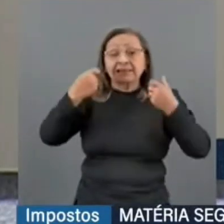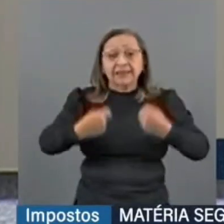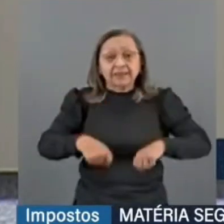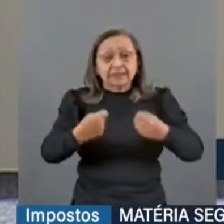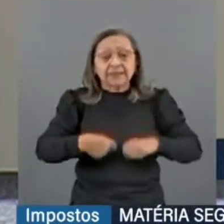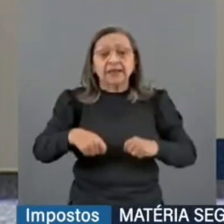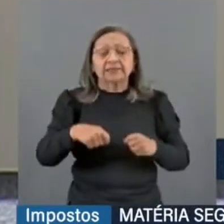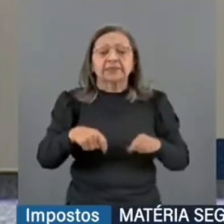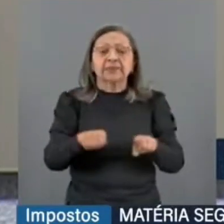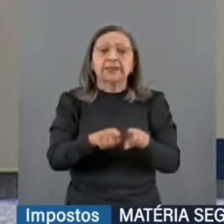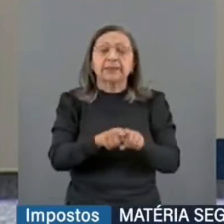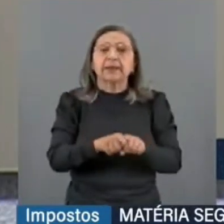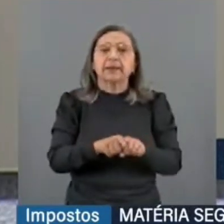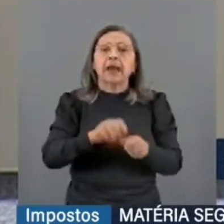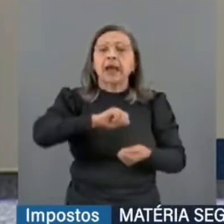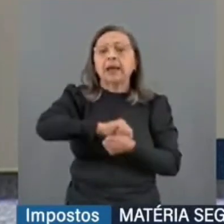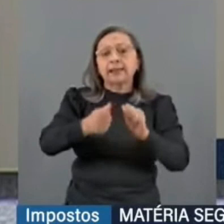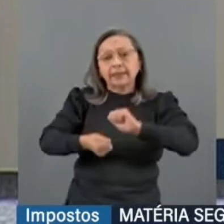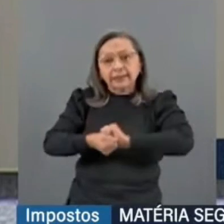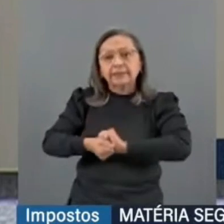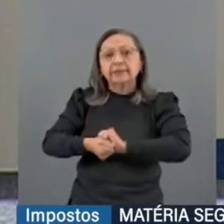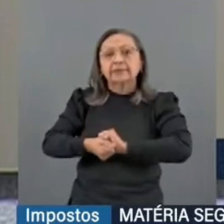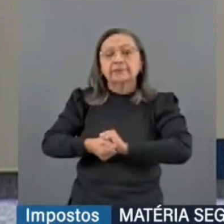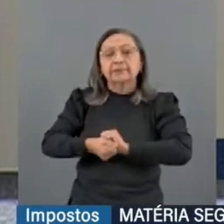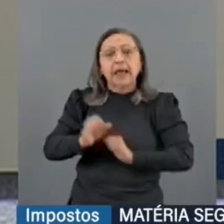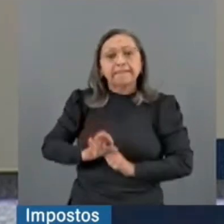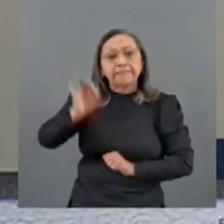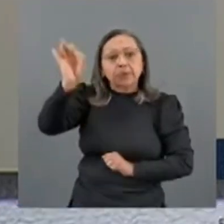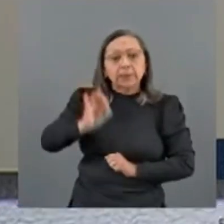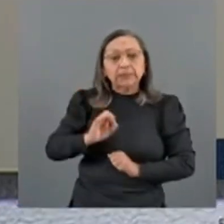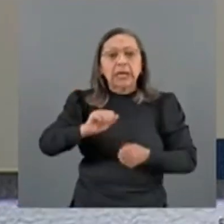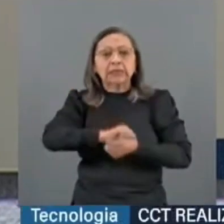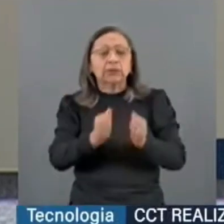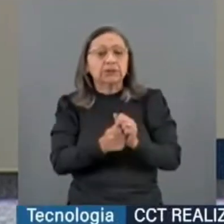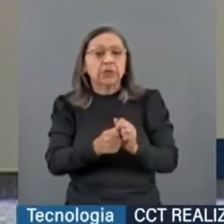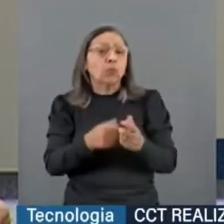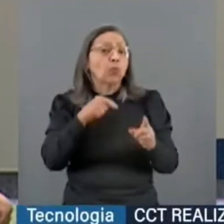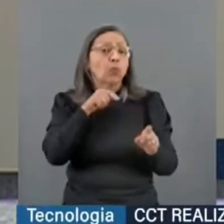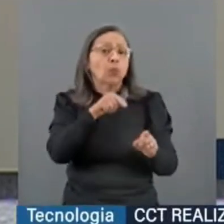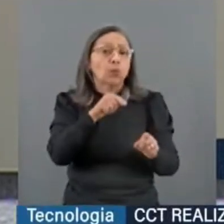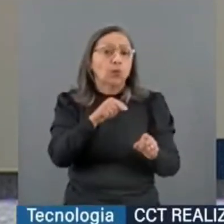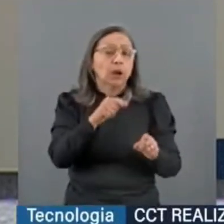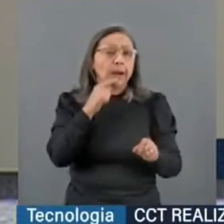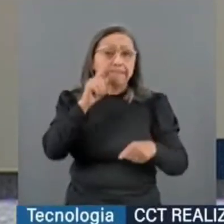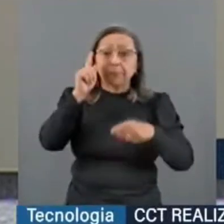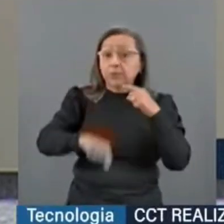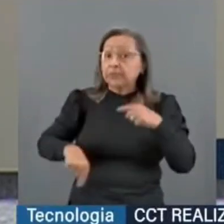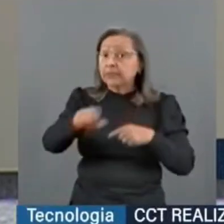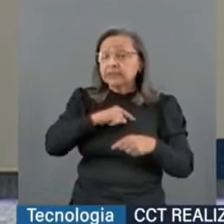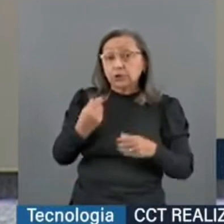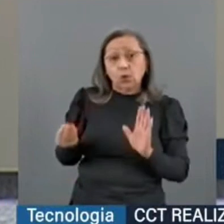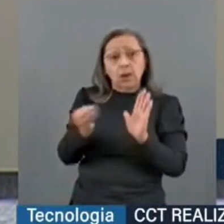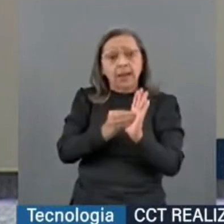e a adequação, a proporcionalidade em relação à proibição que está sendo